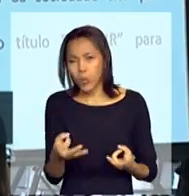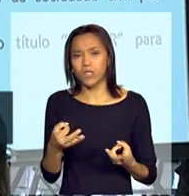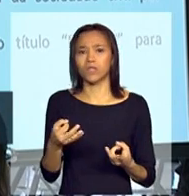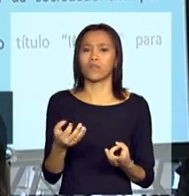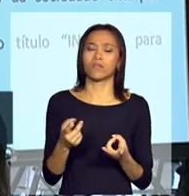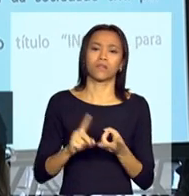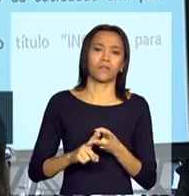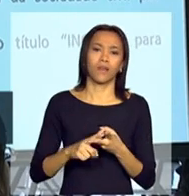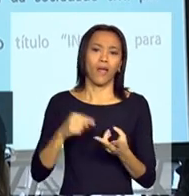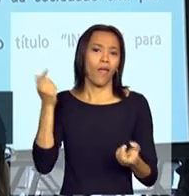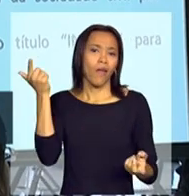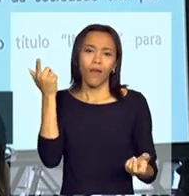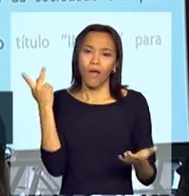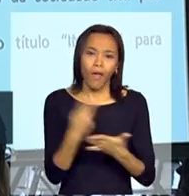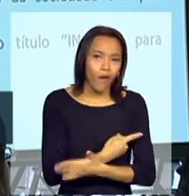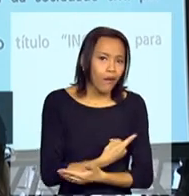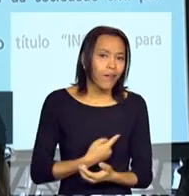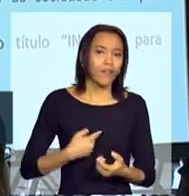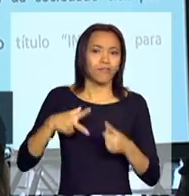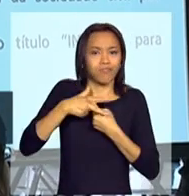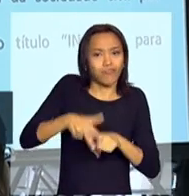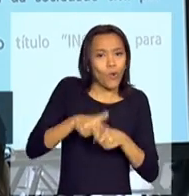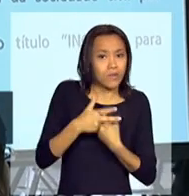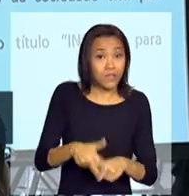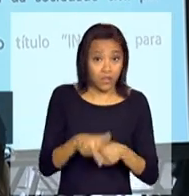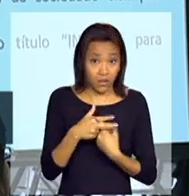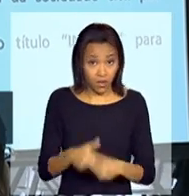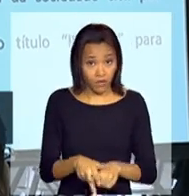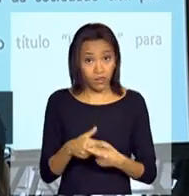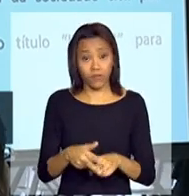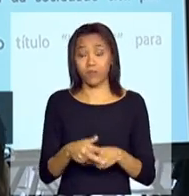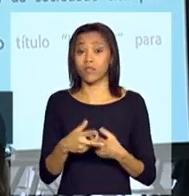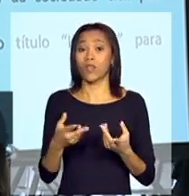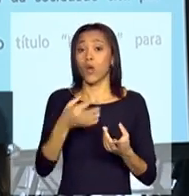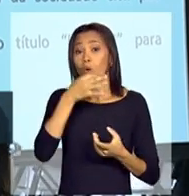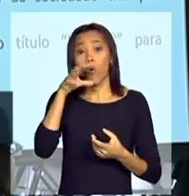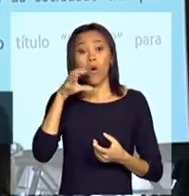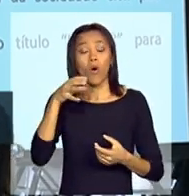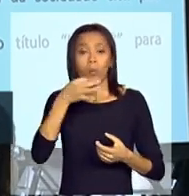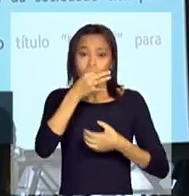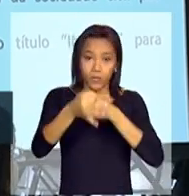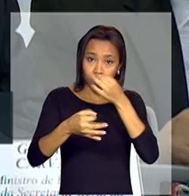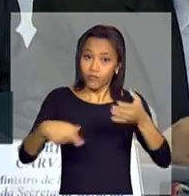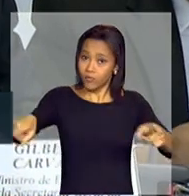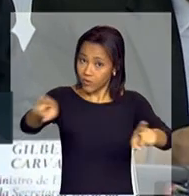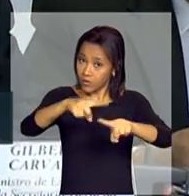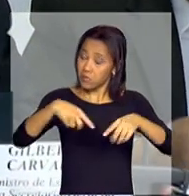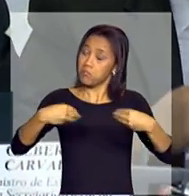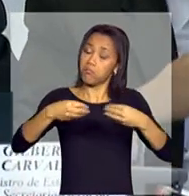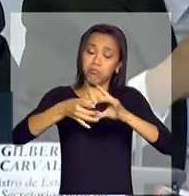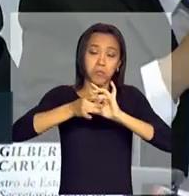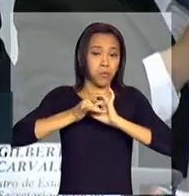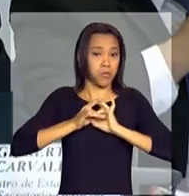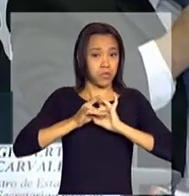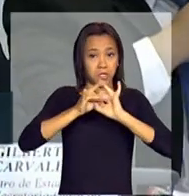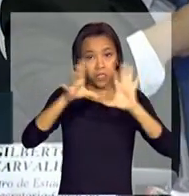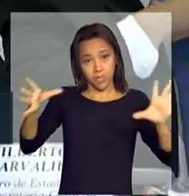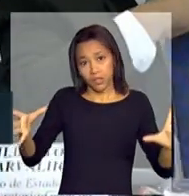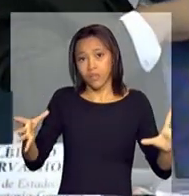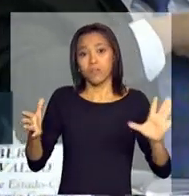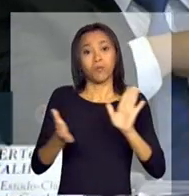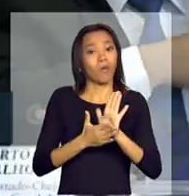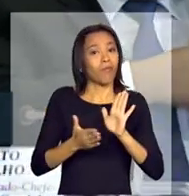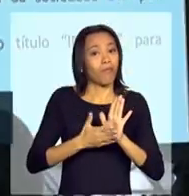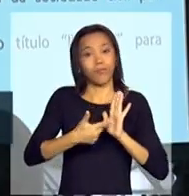acertos, corrigindo rumos e ouvindo sugestões